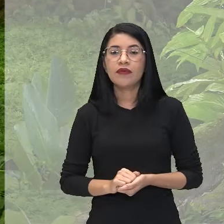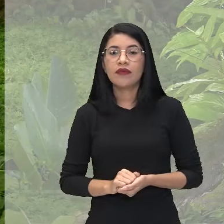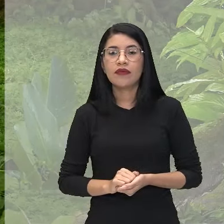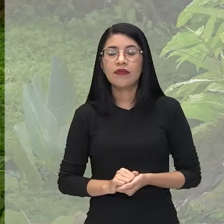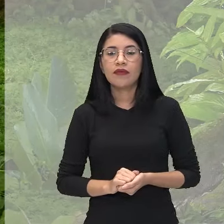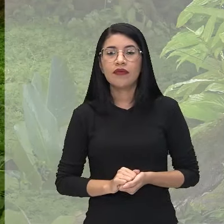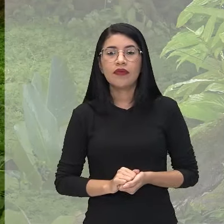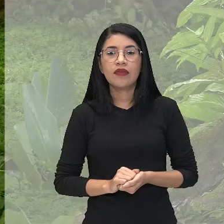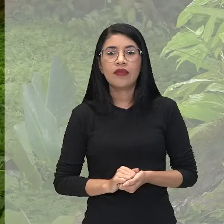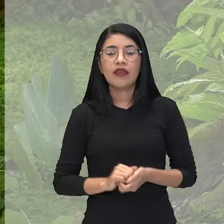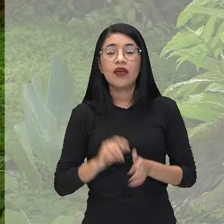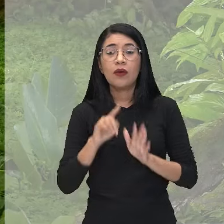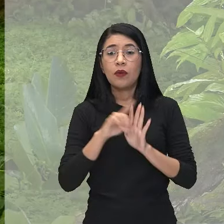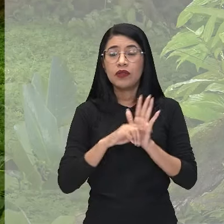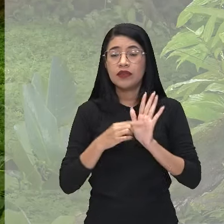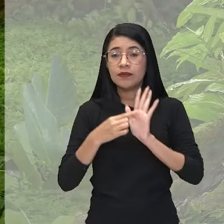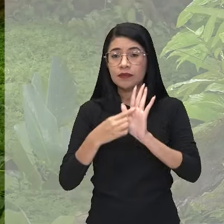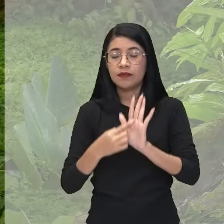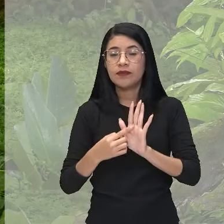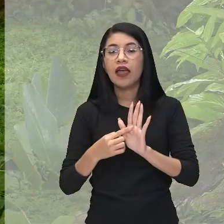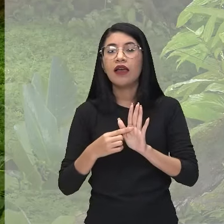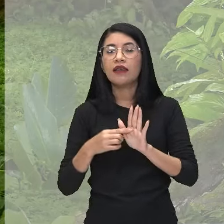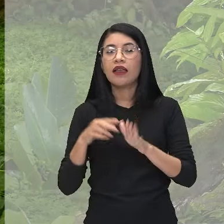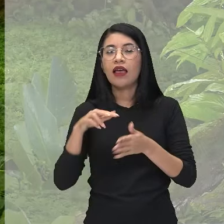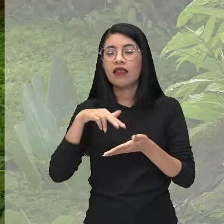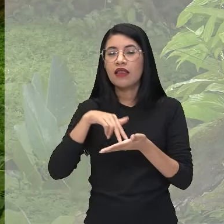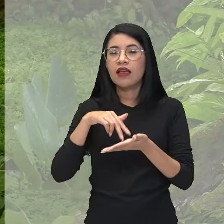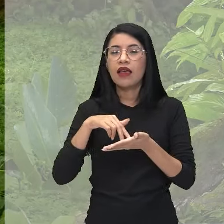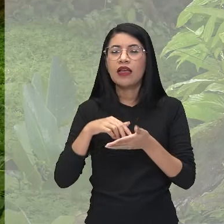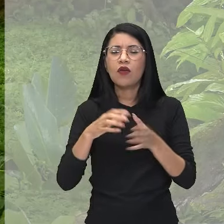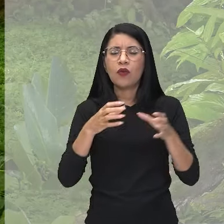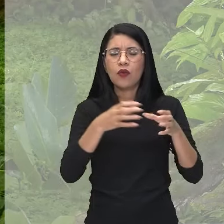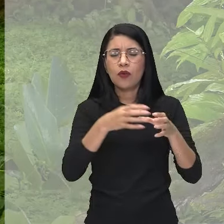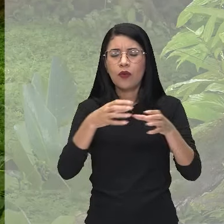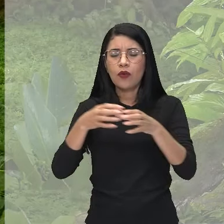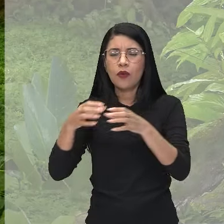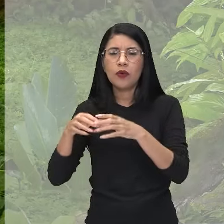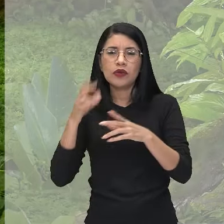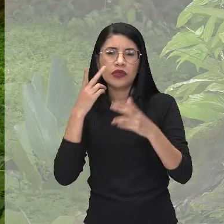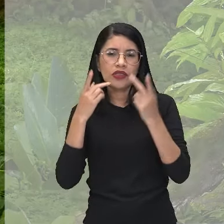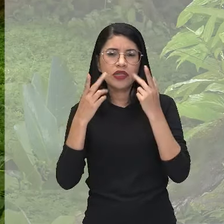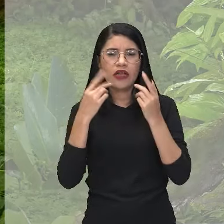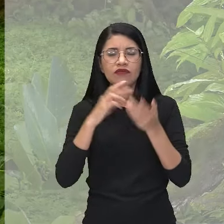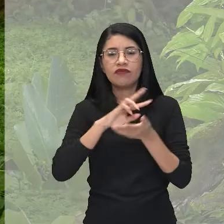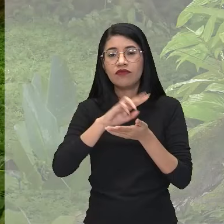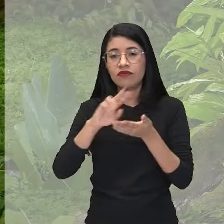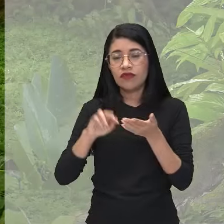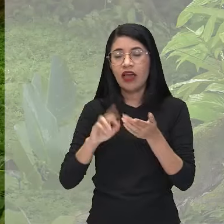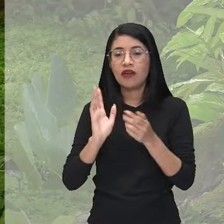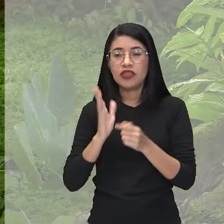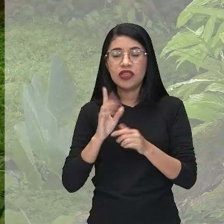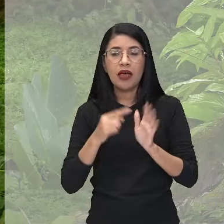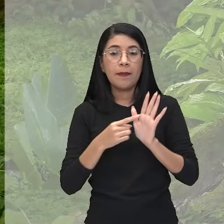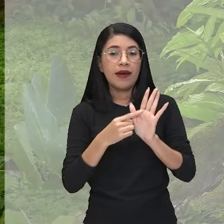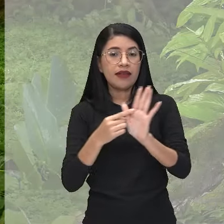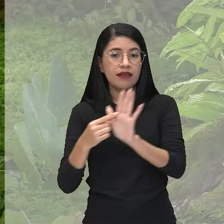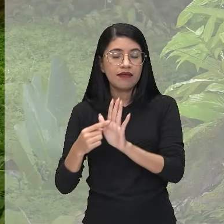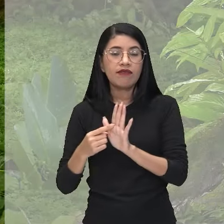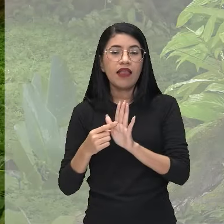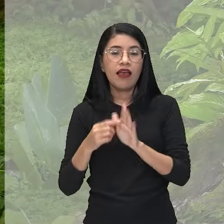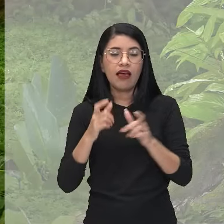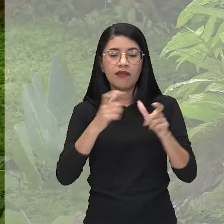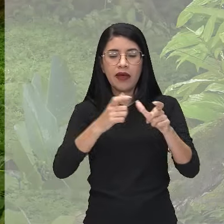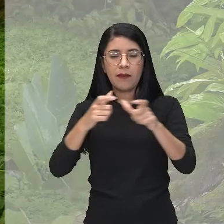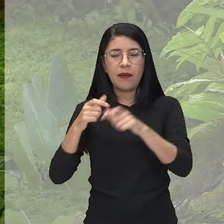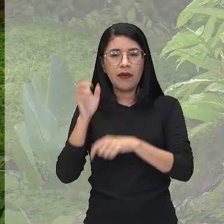Os textos encenados, várias companhias ali do teatro, né? Já fizeram isso pelo Brasil, já interpretaram a